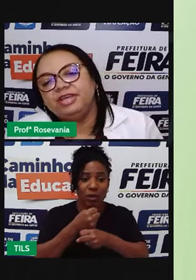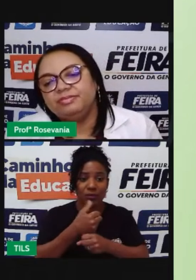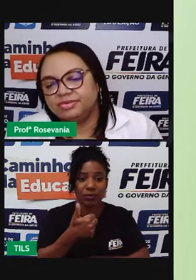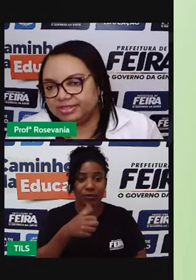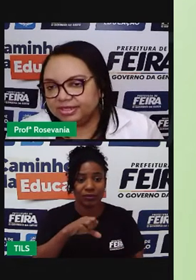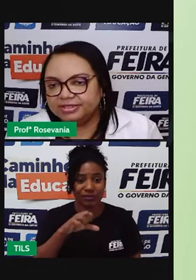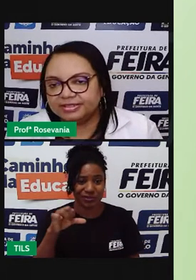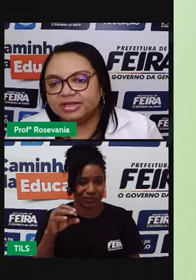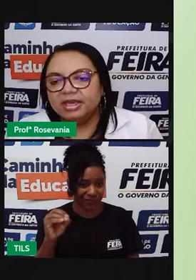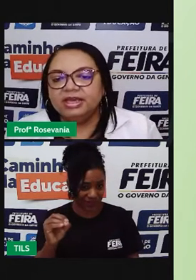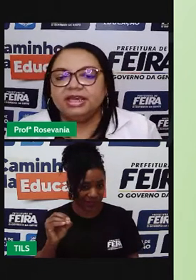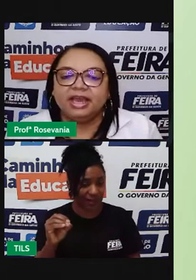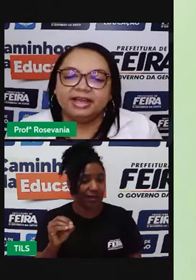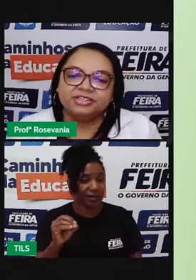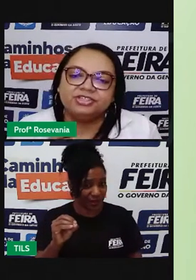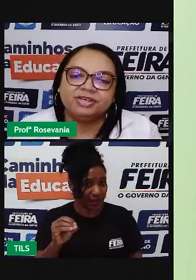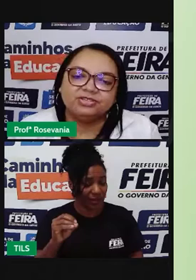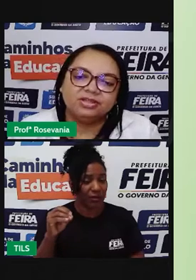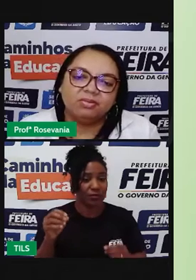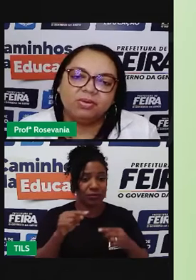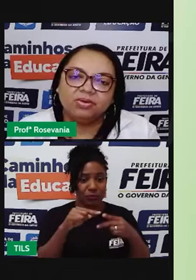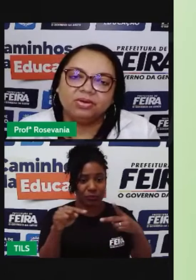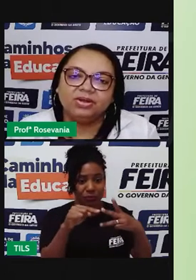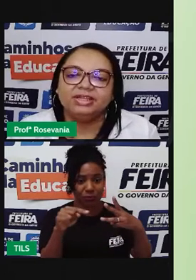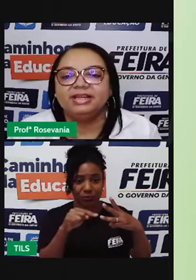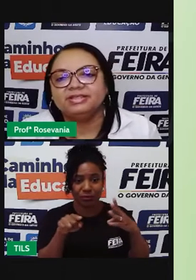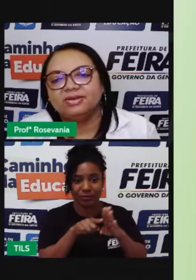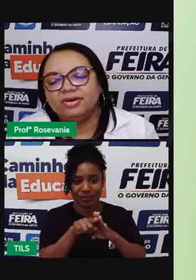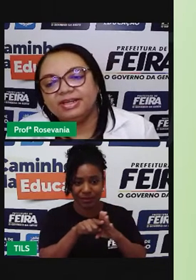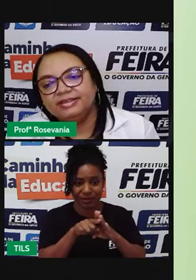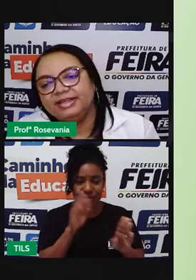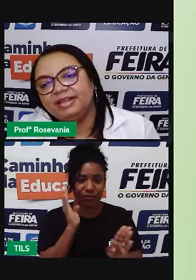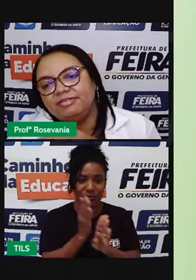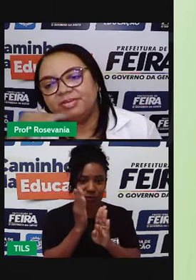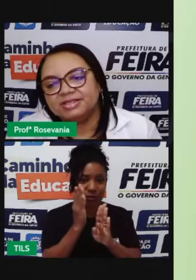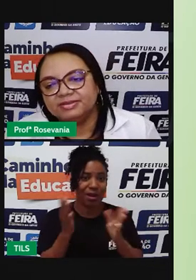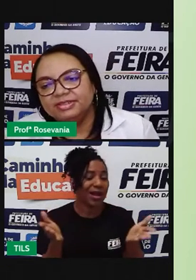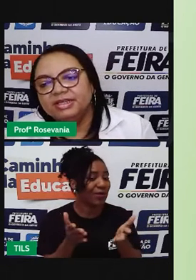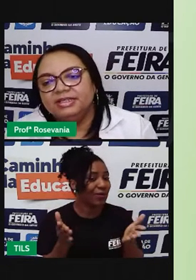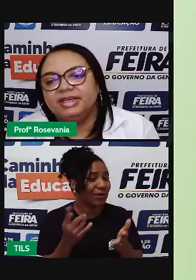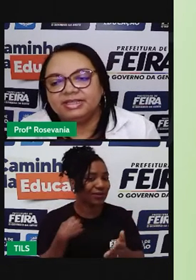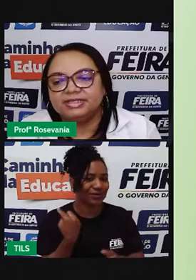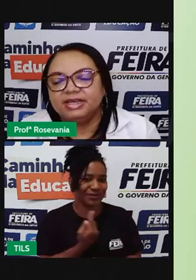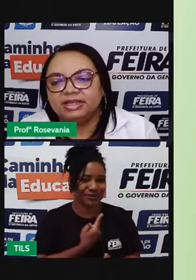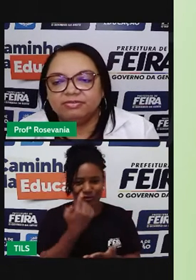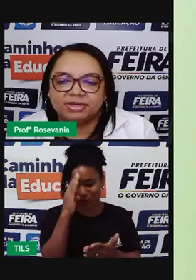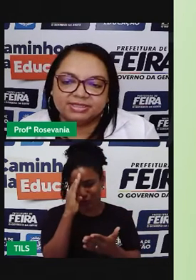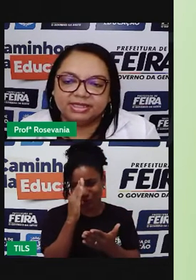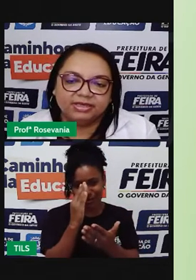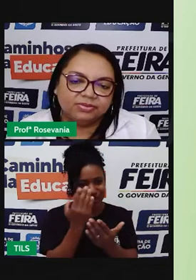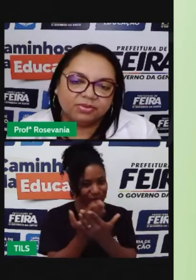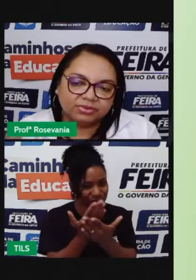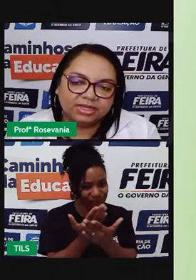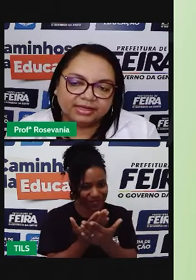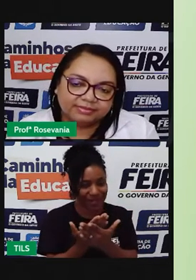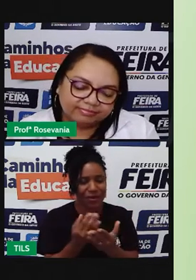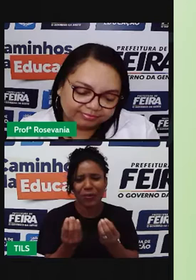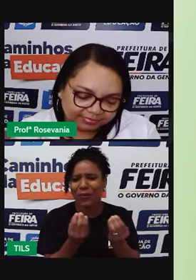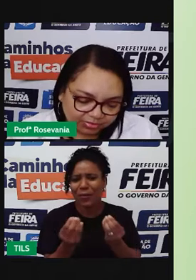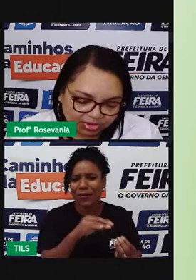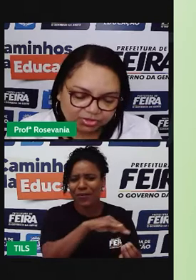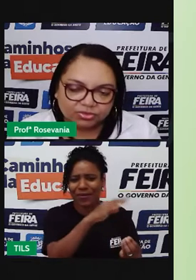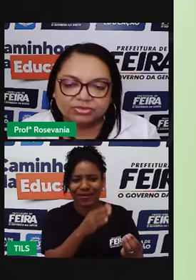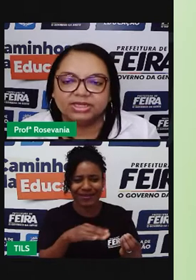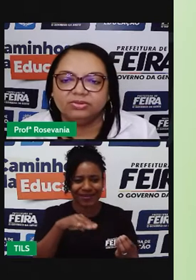já estivemos antes. E a gente vai estudar um pouco agora da história, né, da formação, né, desse relevo brasileiro, ou do